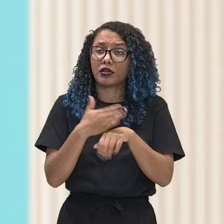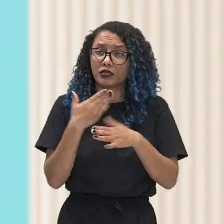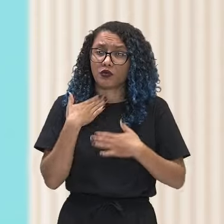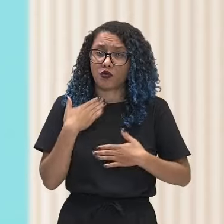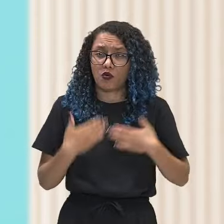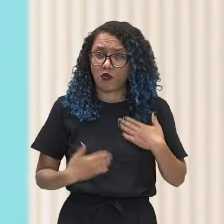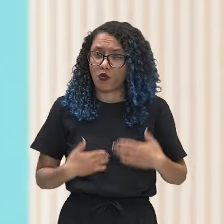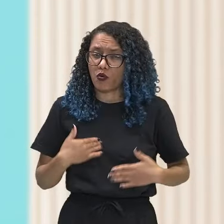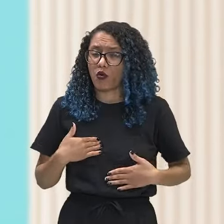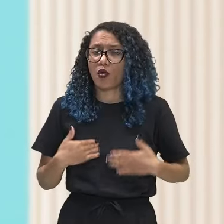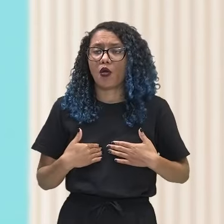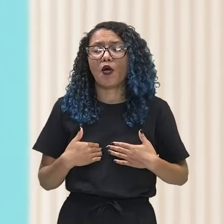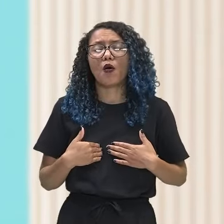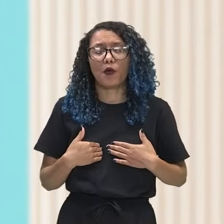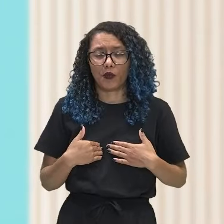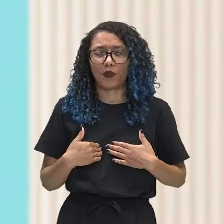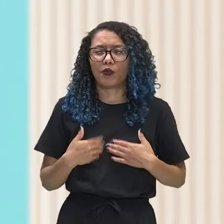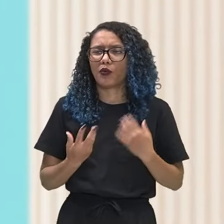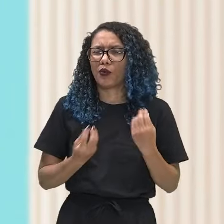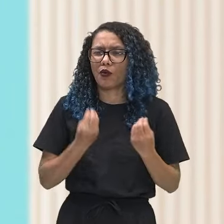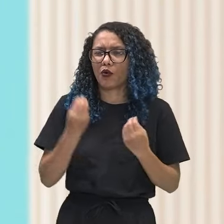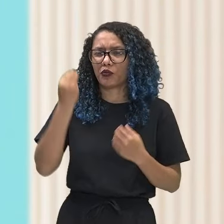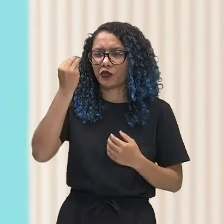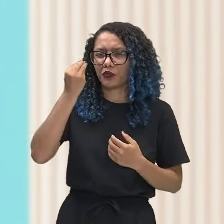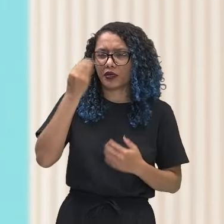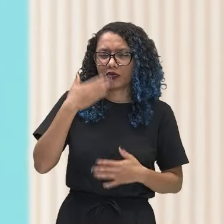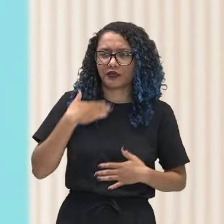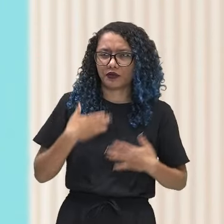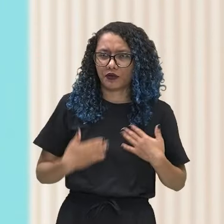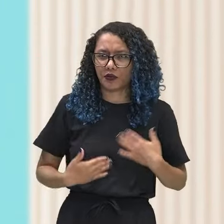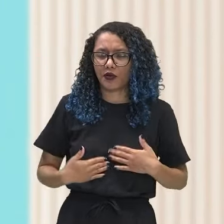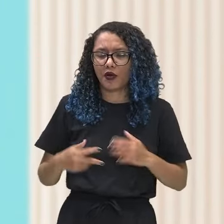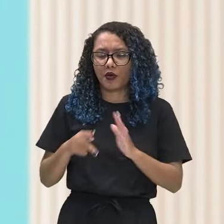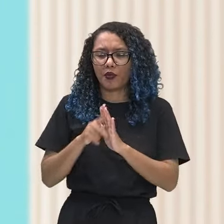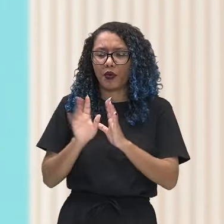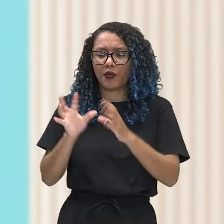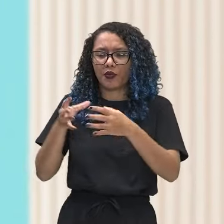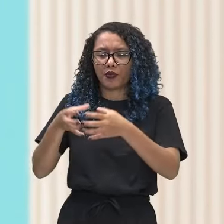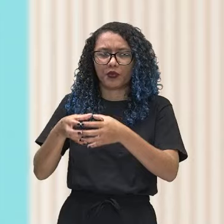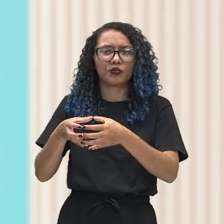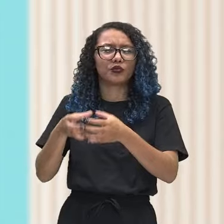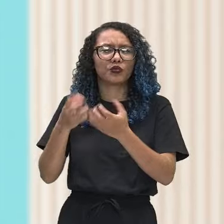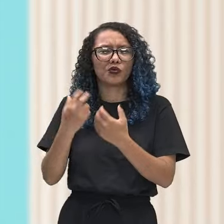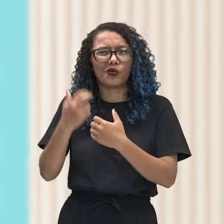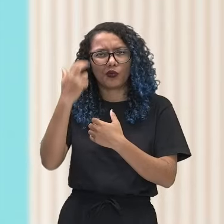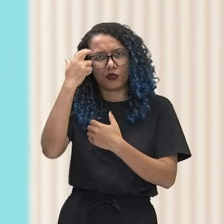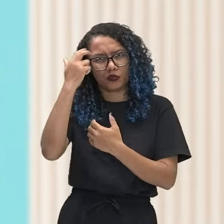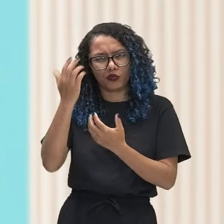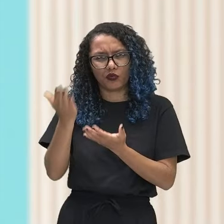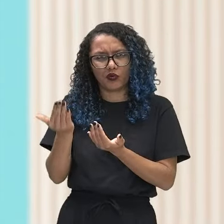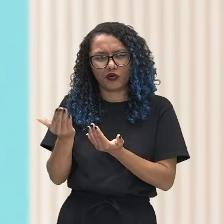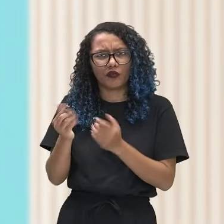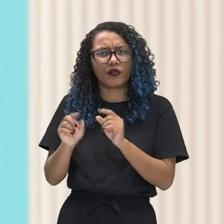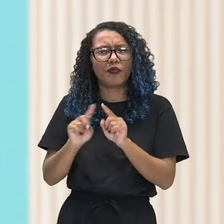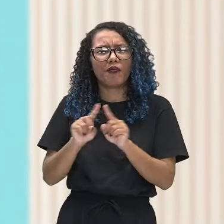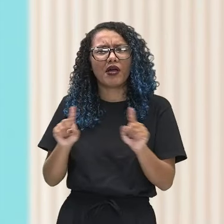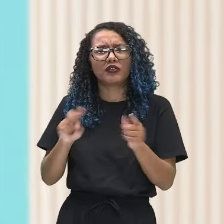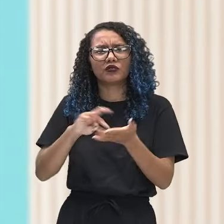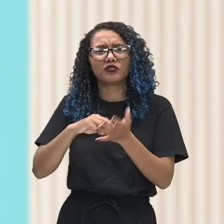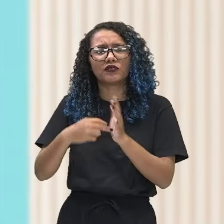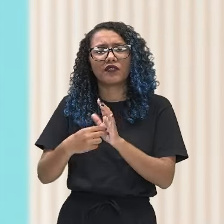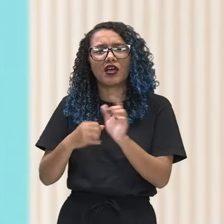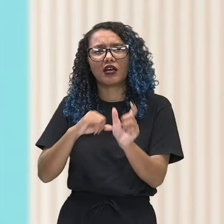vivências corporais na cultura juvenil. Mas o que vem a ser jovem? O que